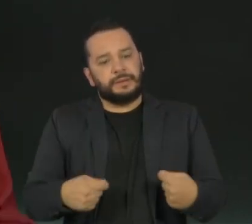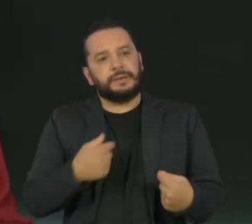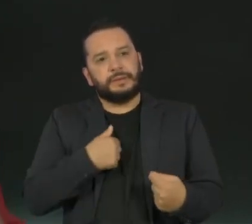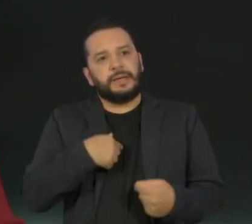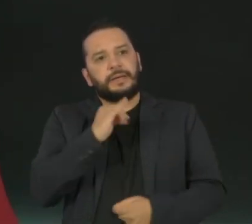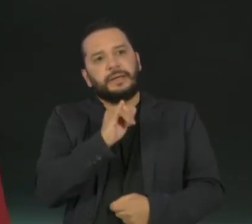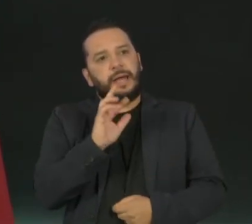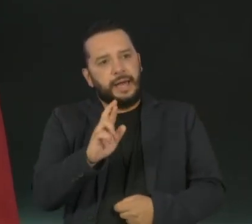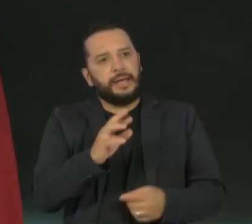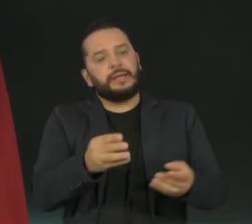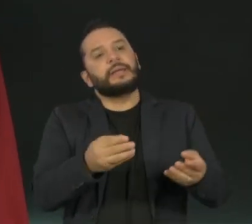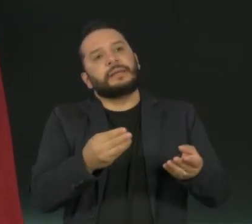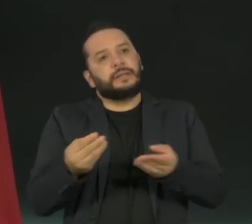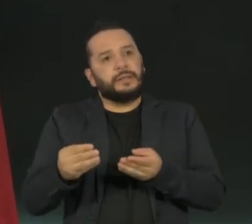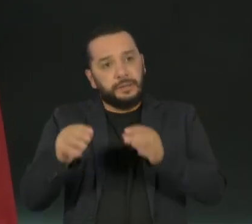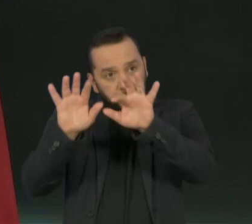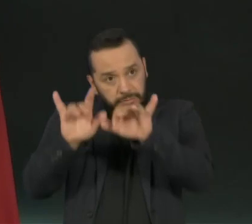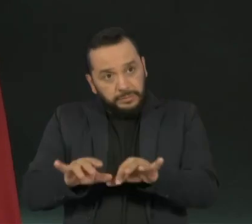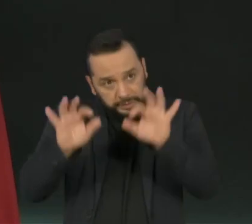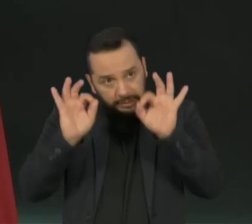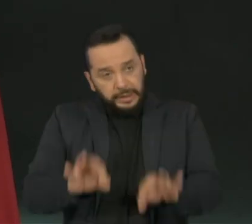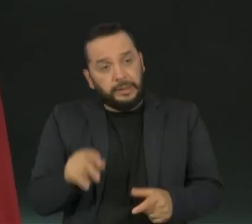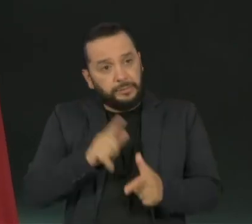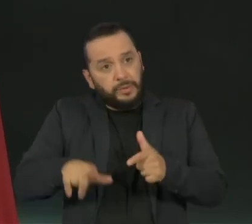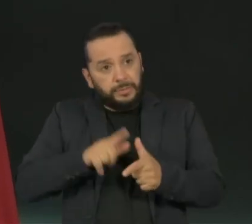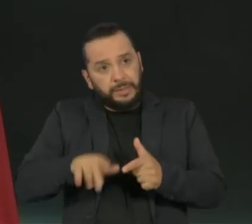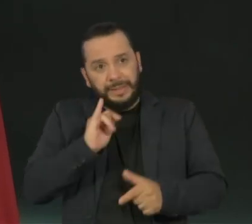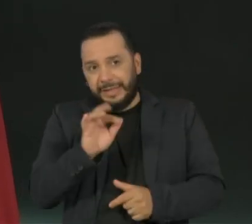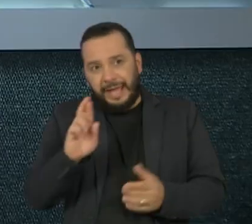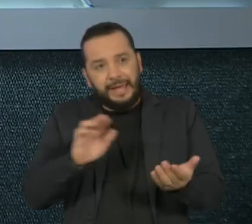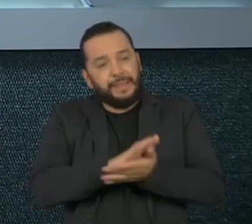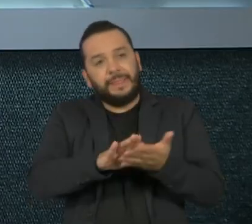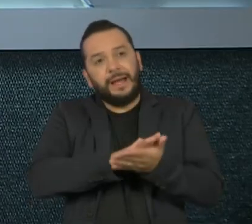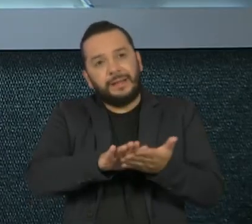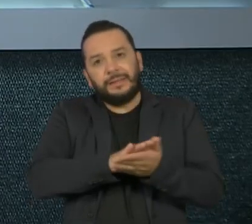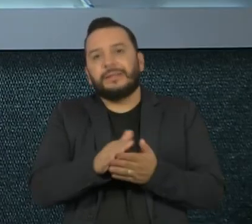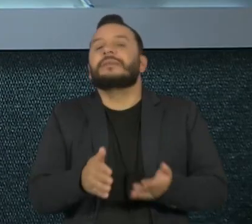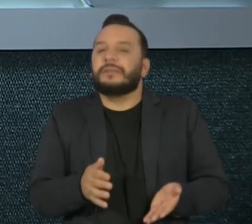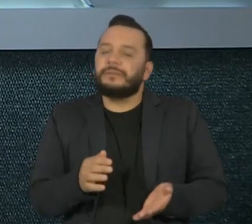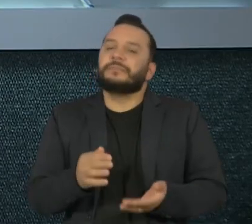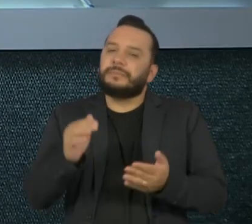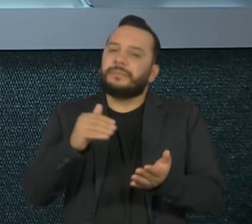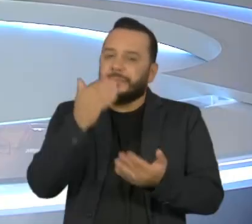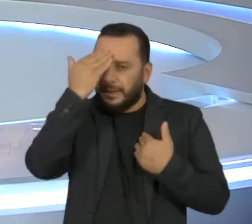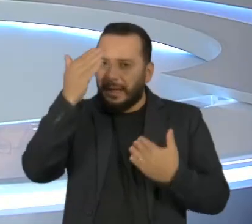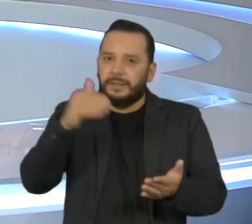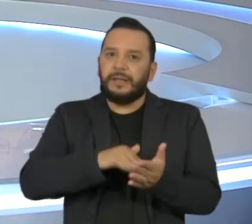e não ter problemas com o leão. Obrigada, até a próxima. Obrigada, até mais. mais.